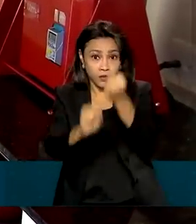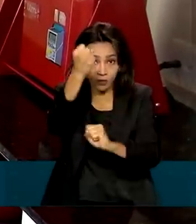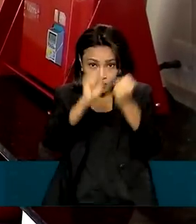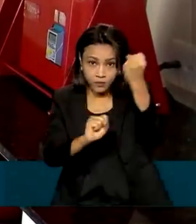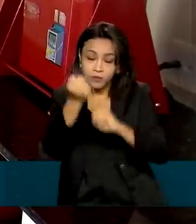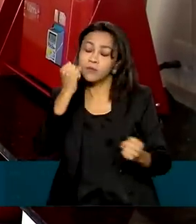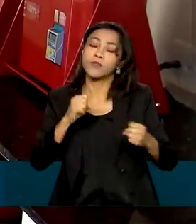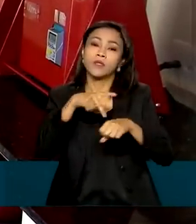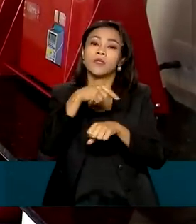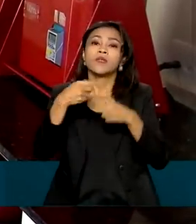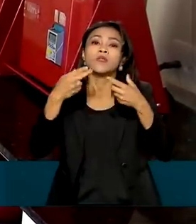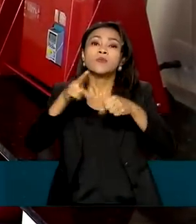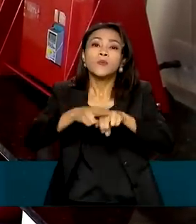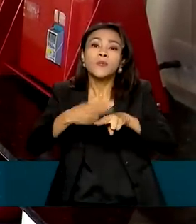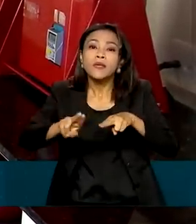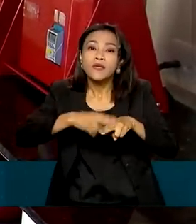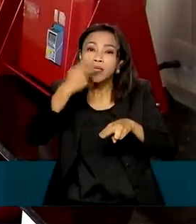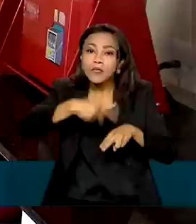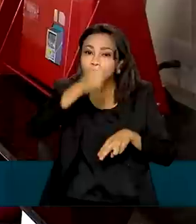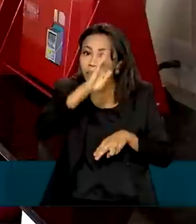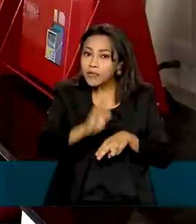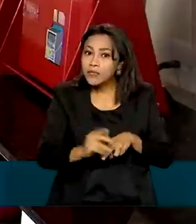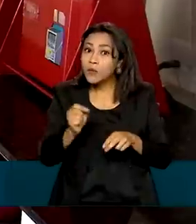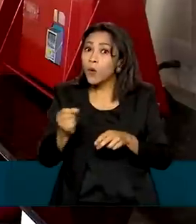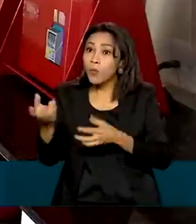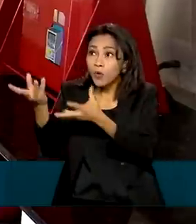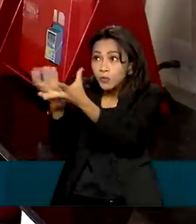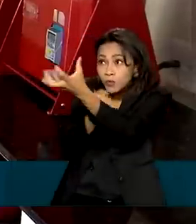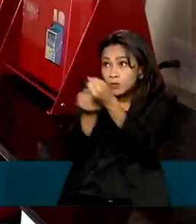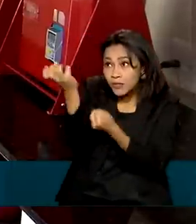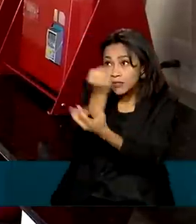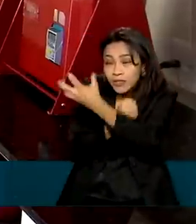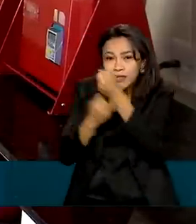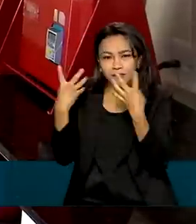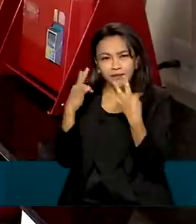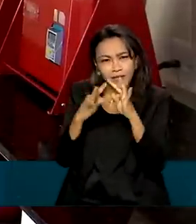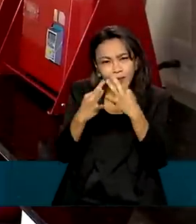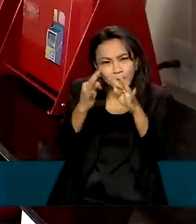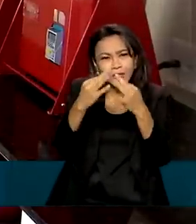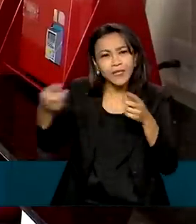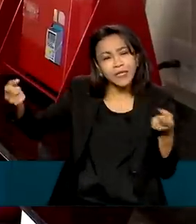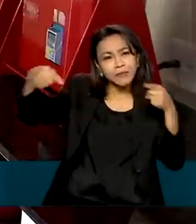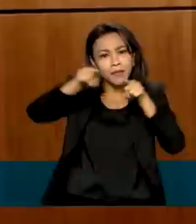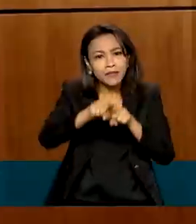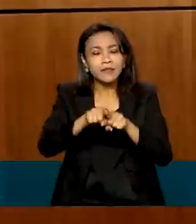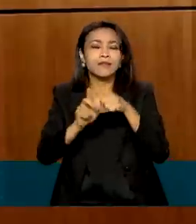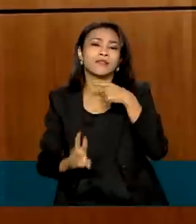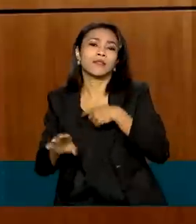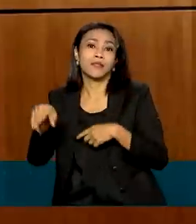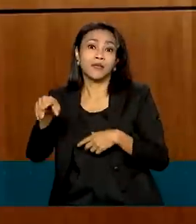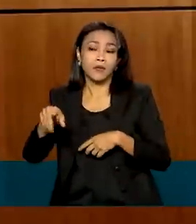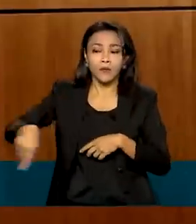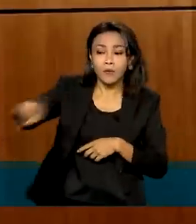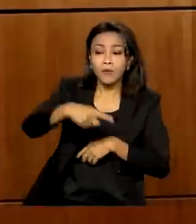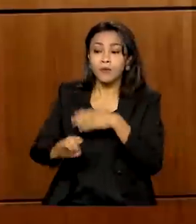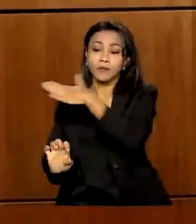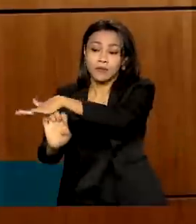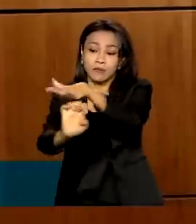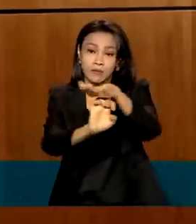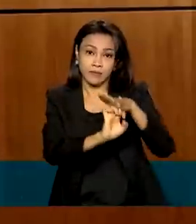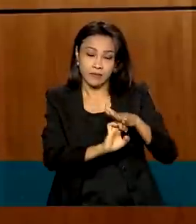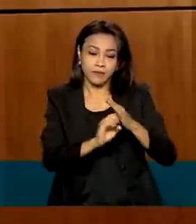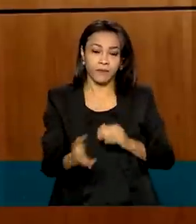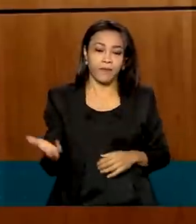cacau aqui no país, por meio de transferência de tecnologia e parceria com o setor privado. Essa política vai permitir